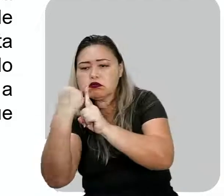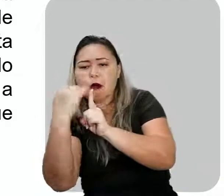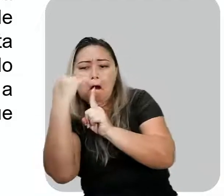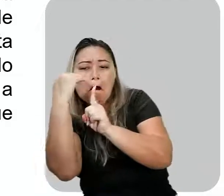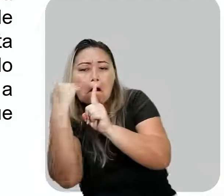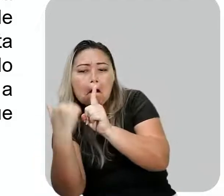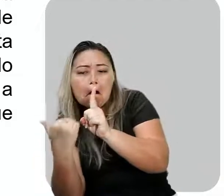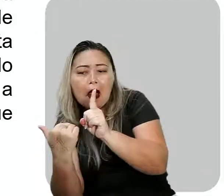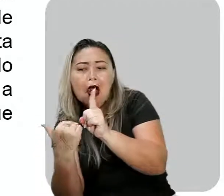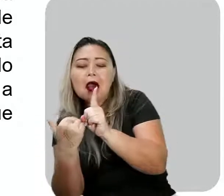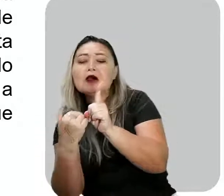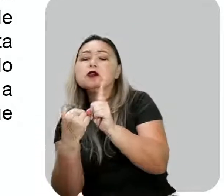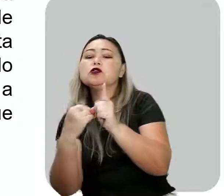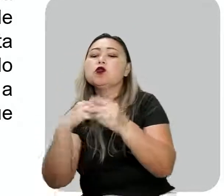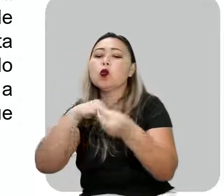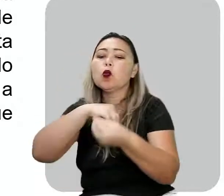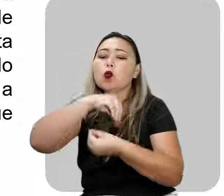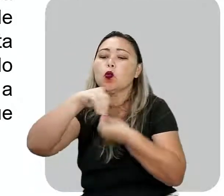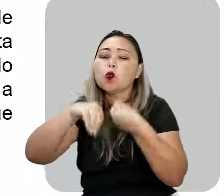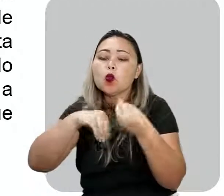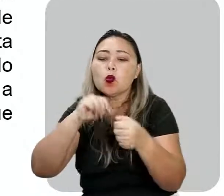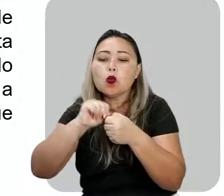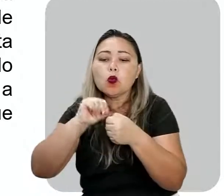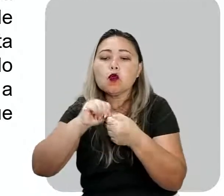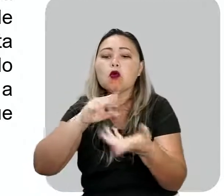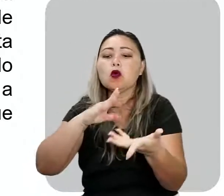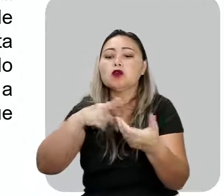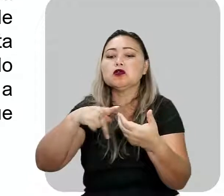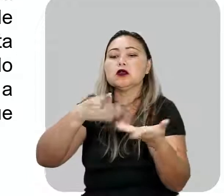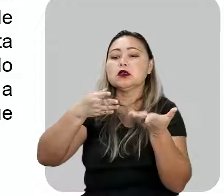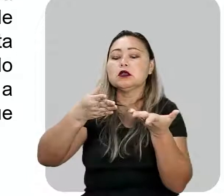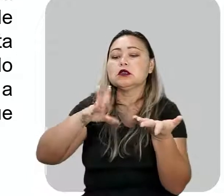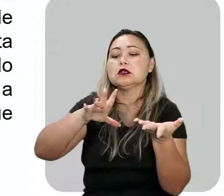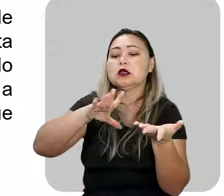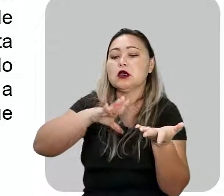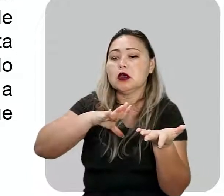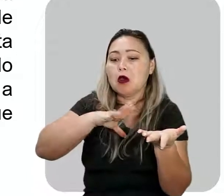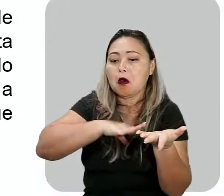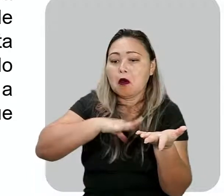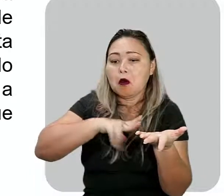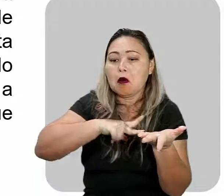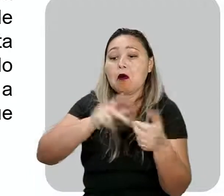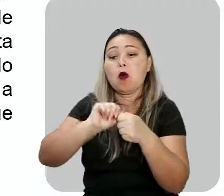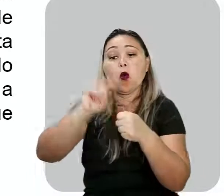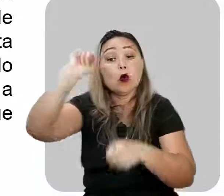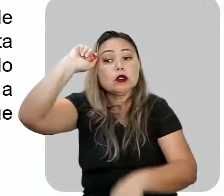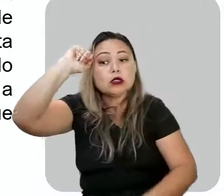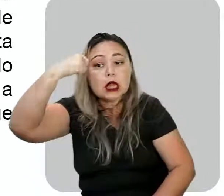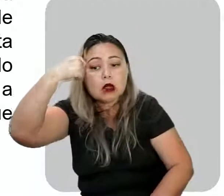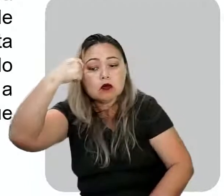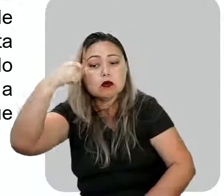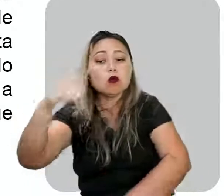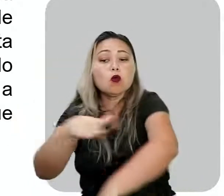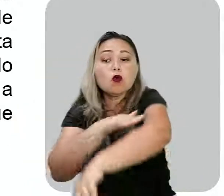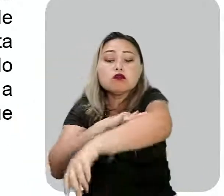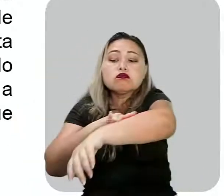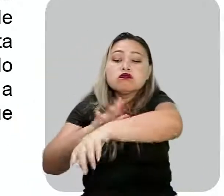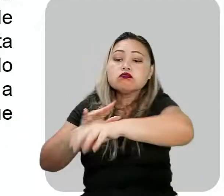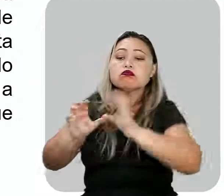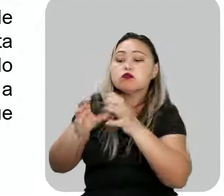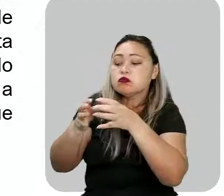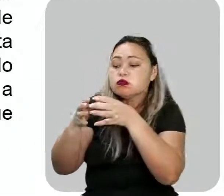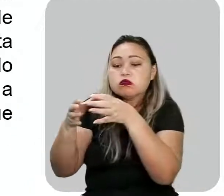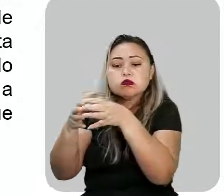envolvendo os portugueses, que não tinham recurso, os negros e